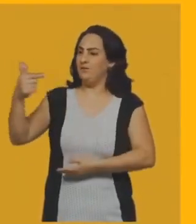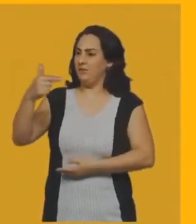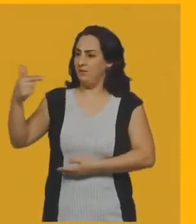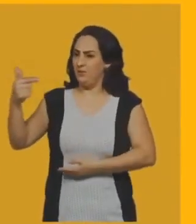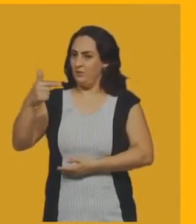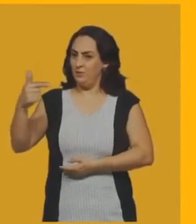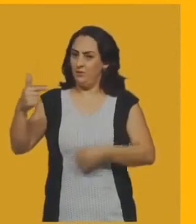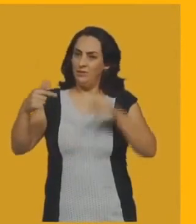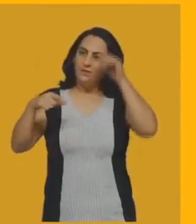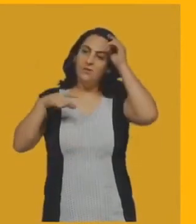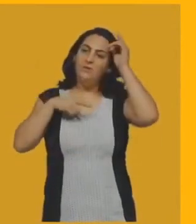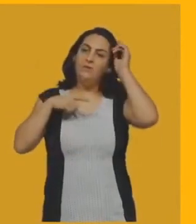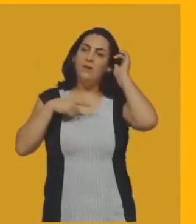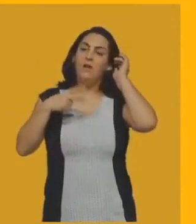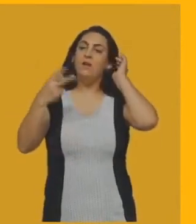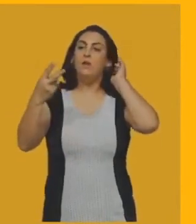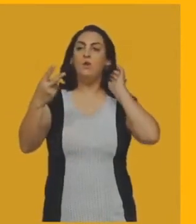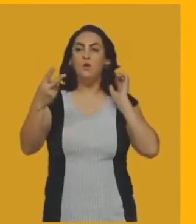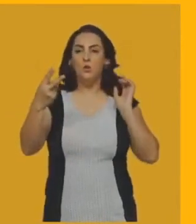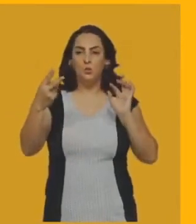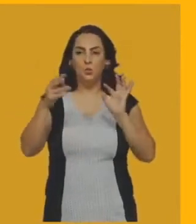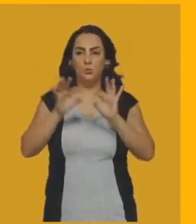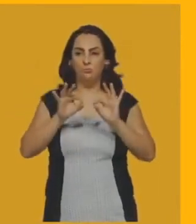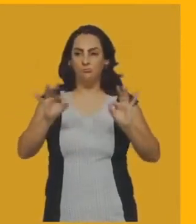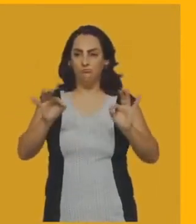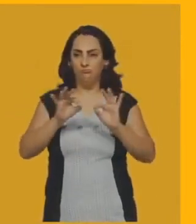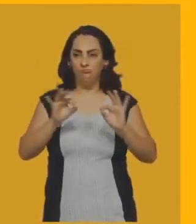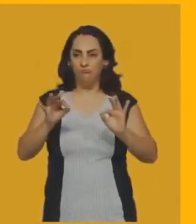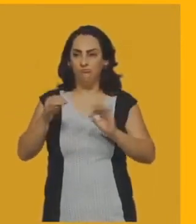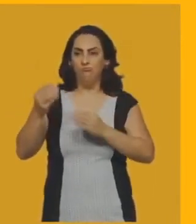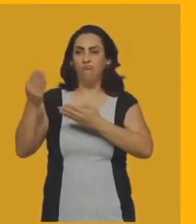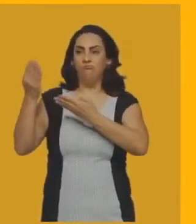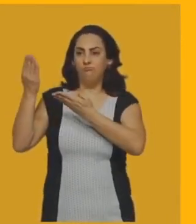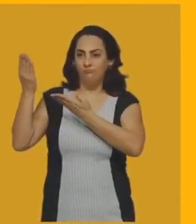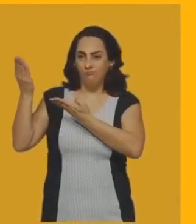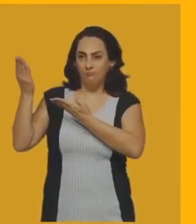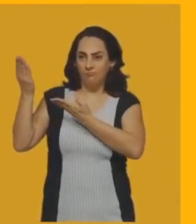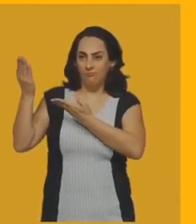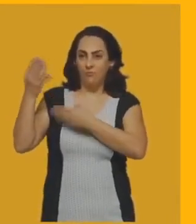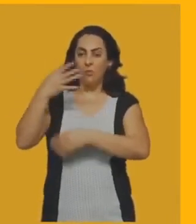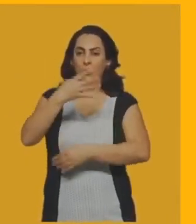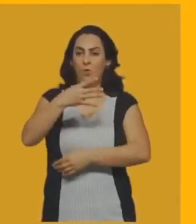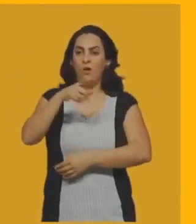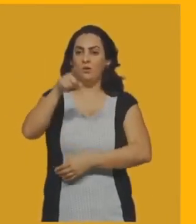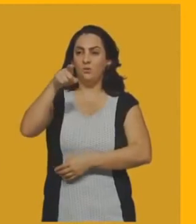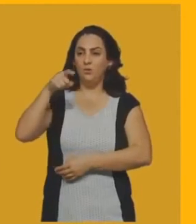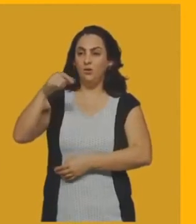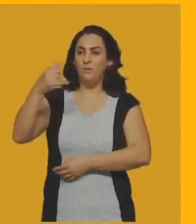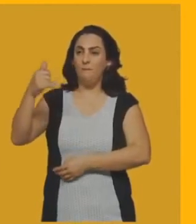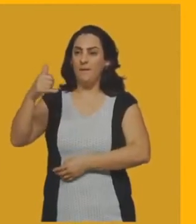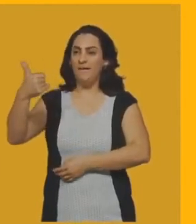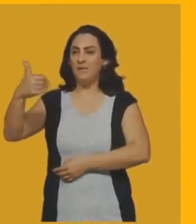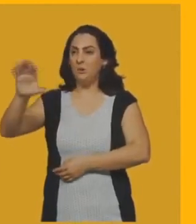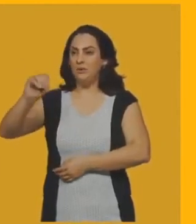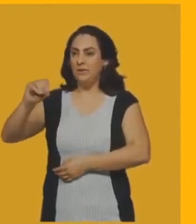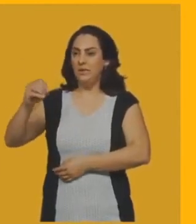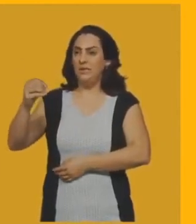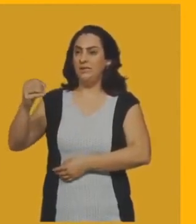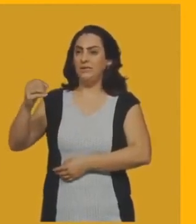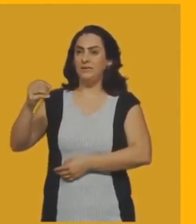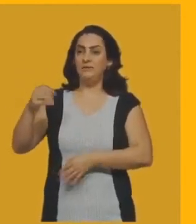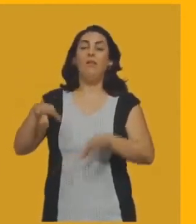exercício 5 da página 22. Dois ângulos opostos pelo vértice têm medidas indicadas por